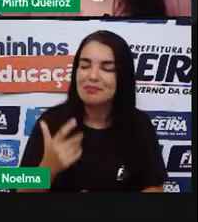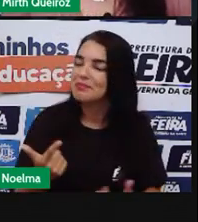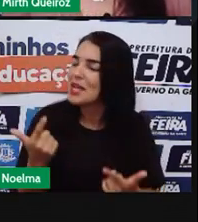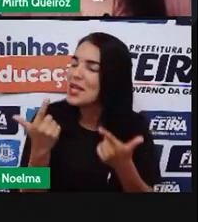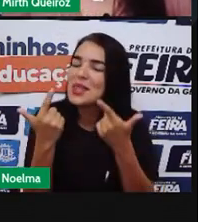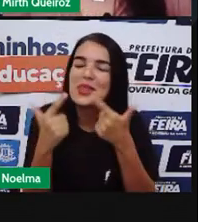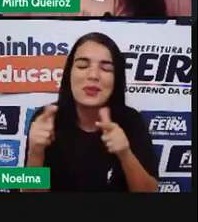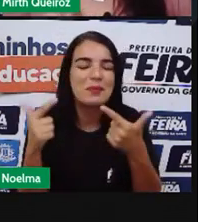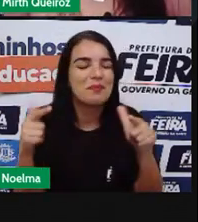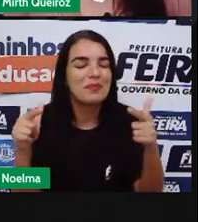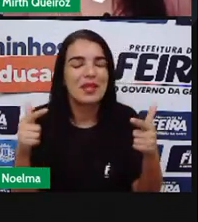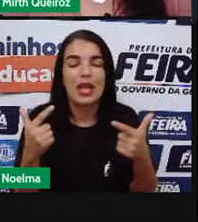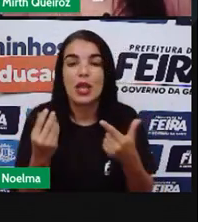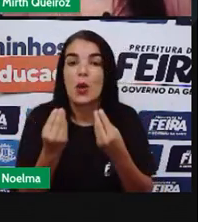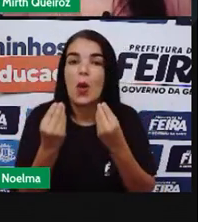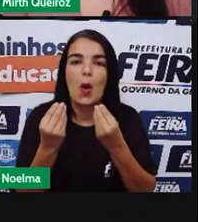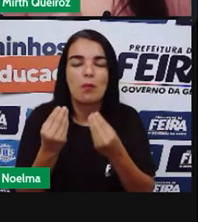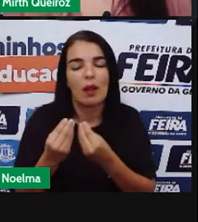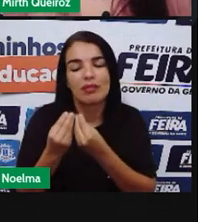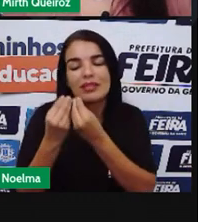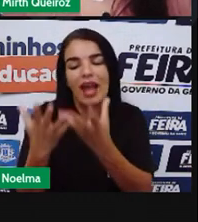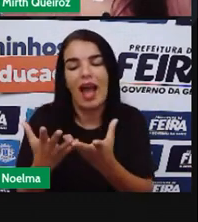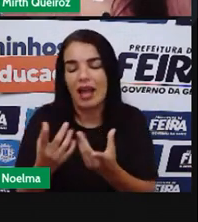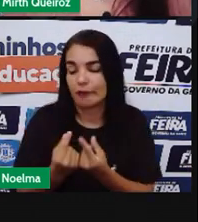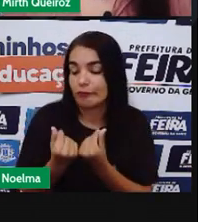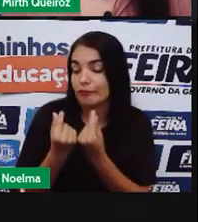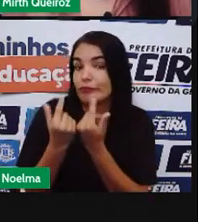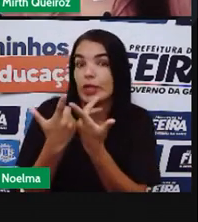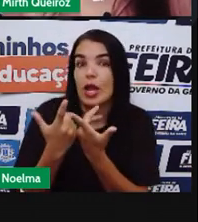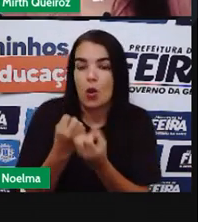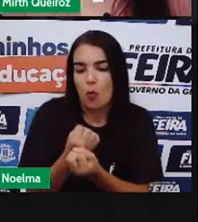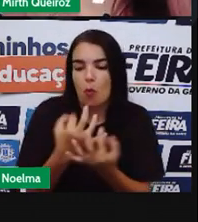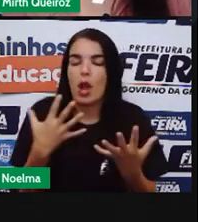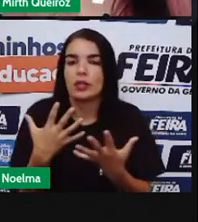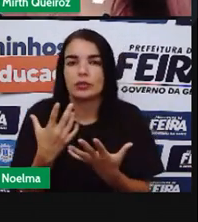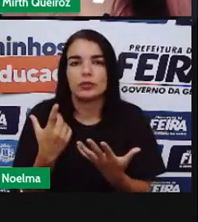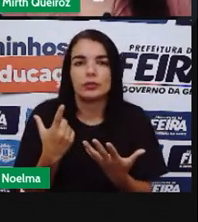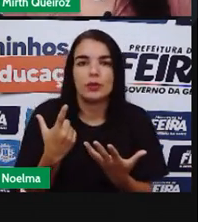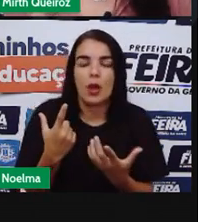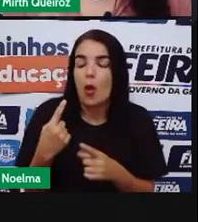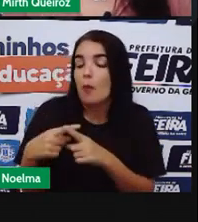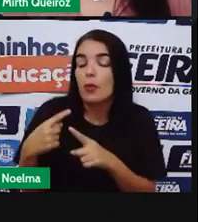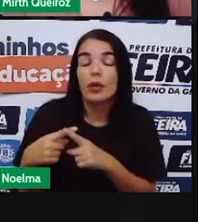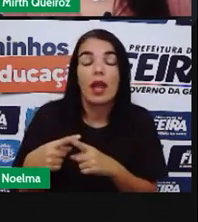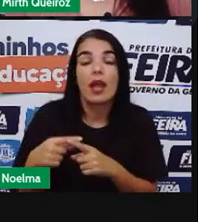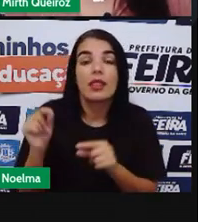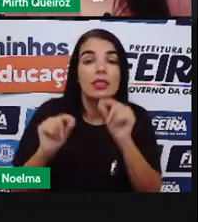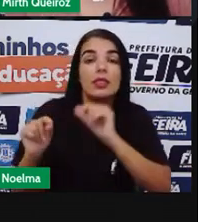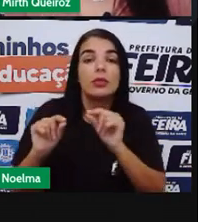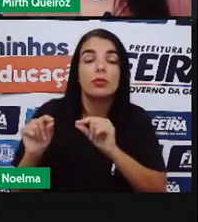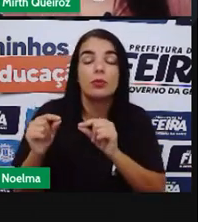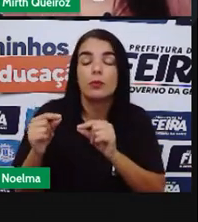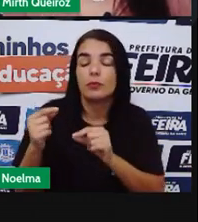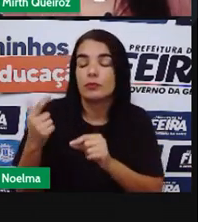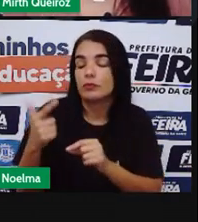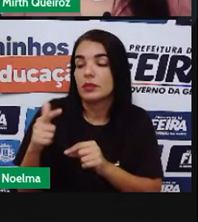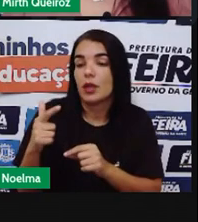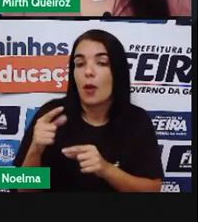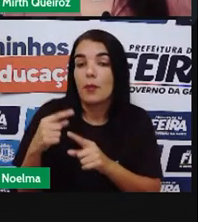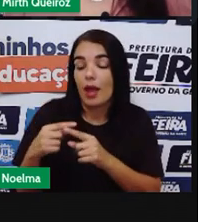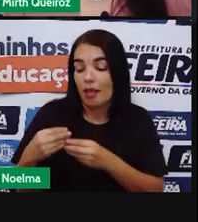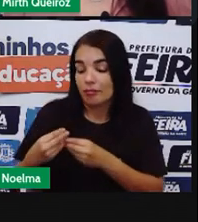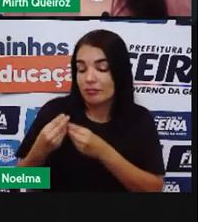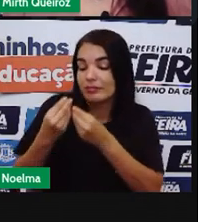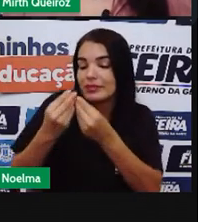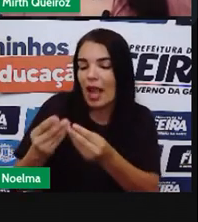a gente dar esse valor Quanto ela vale em relação a dinheiro Por quê? Porque a natureza é quem nos fornece a